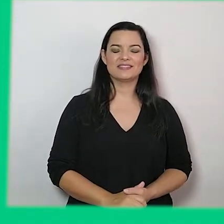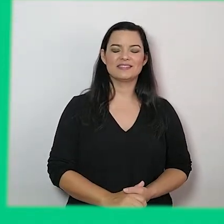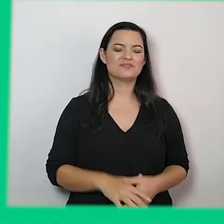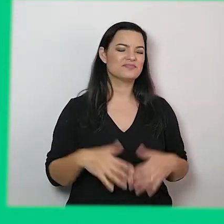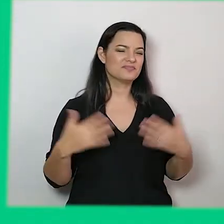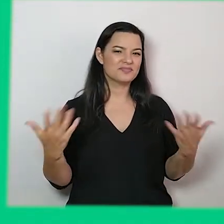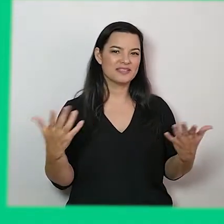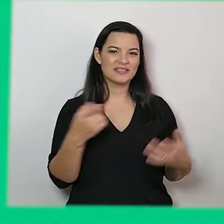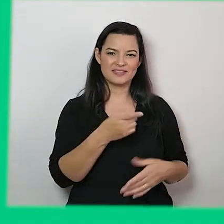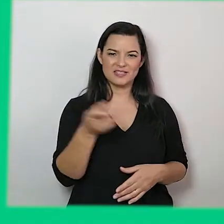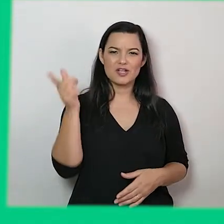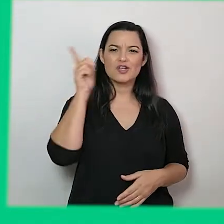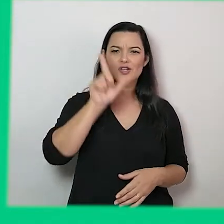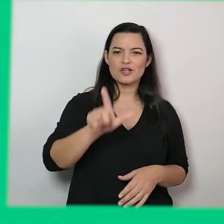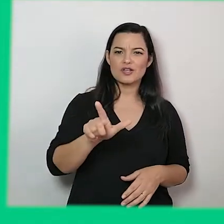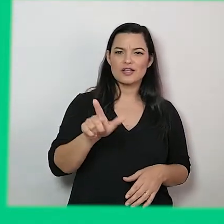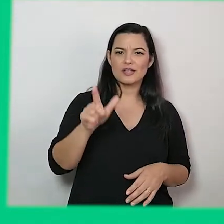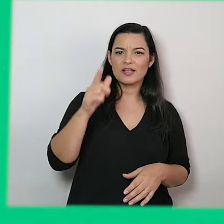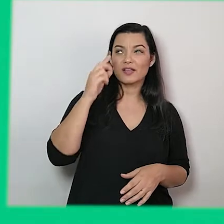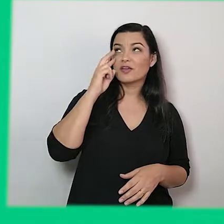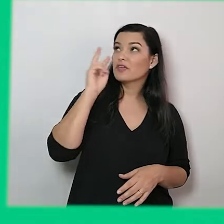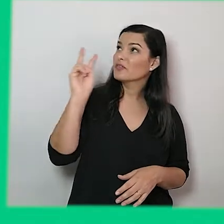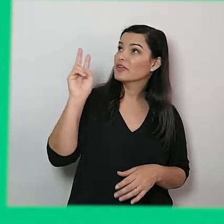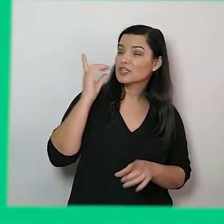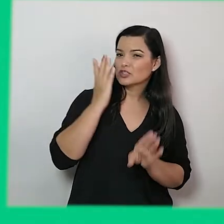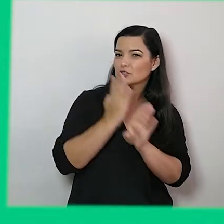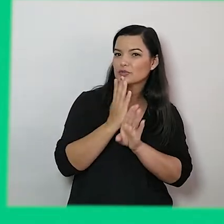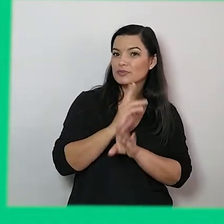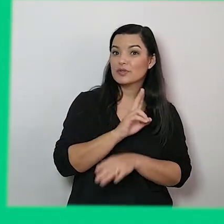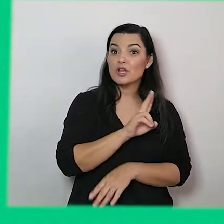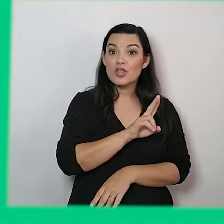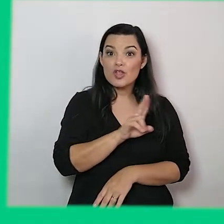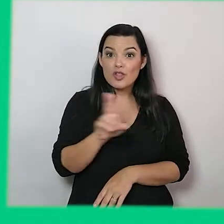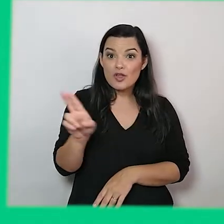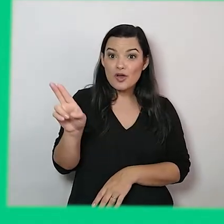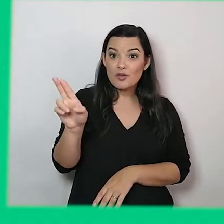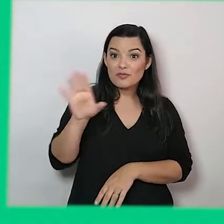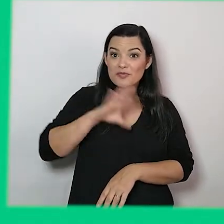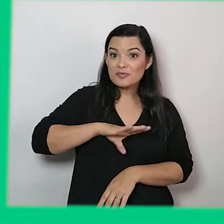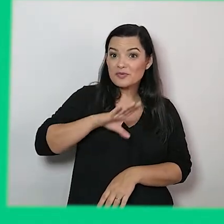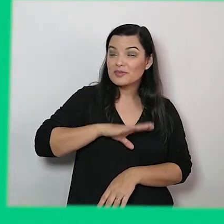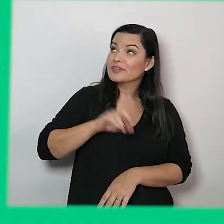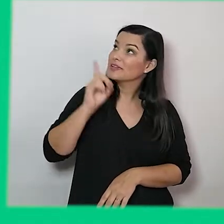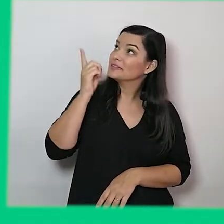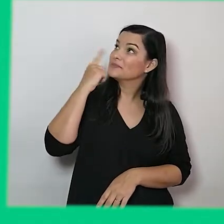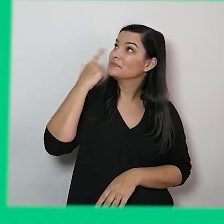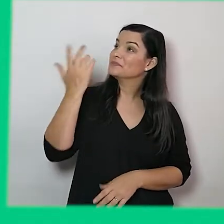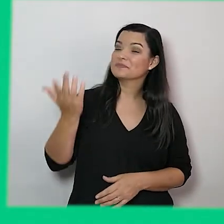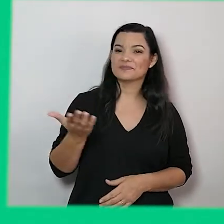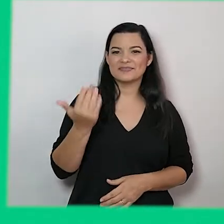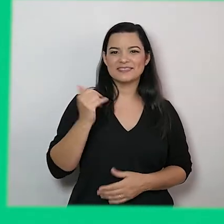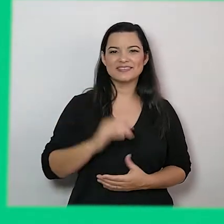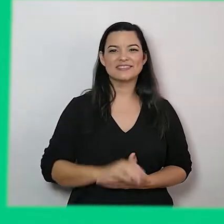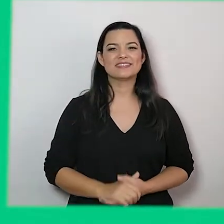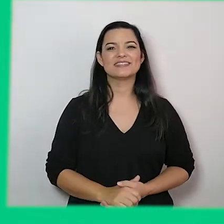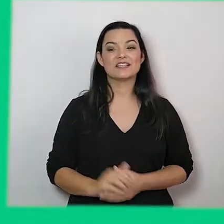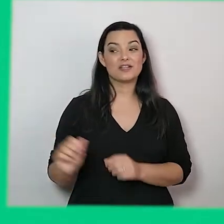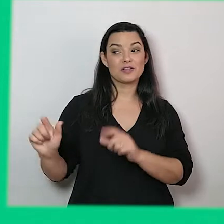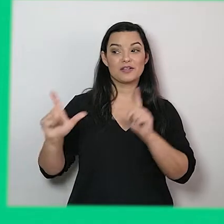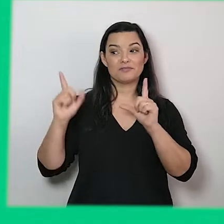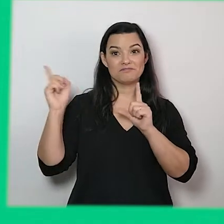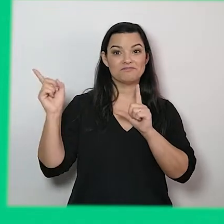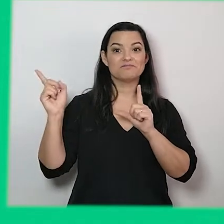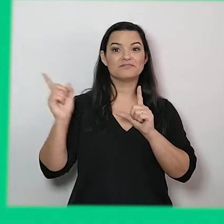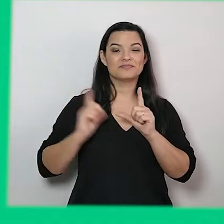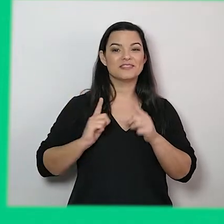descobrir a escrita do nome da nossa personagem? Vamos lá! Na sua tela está aparecendo três